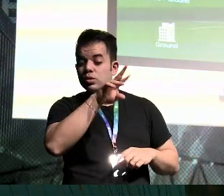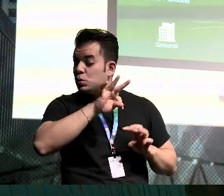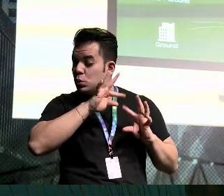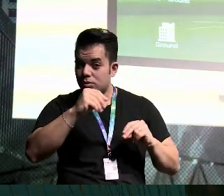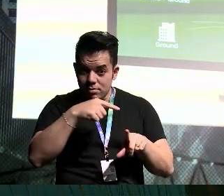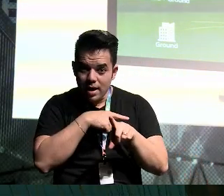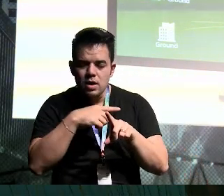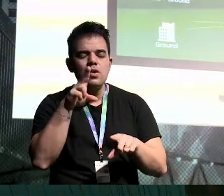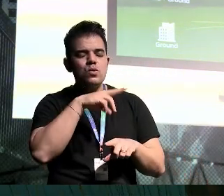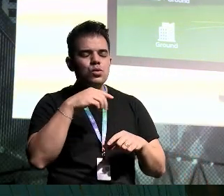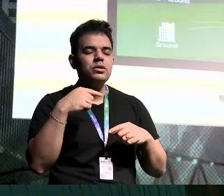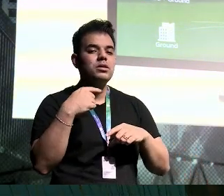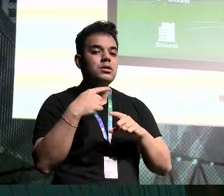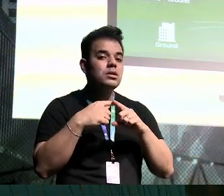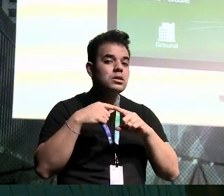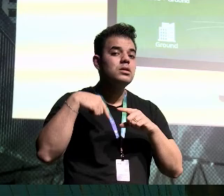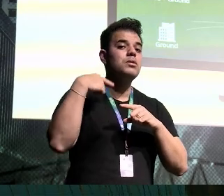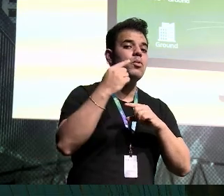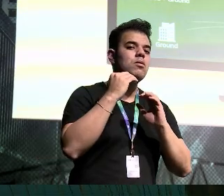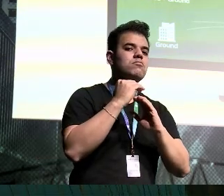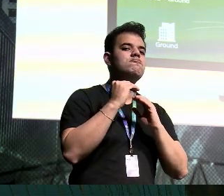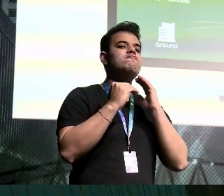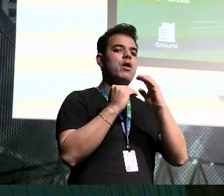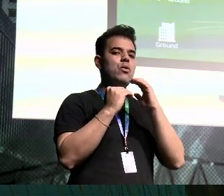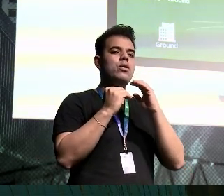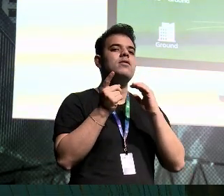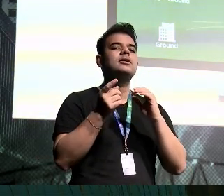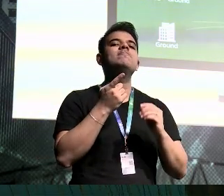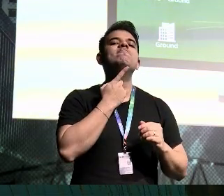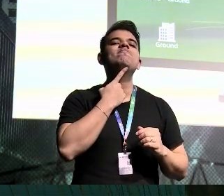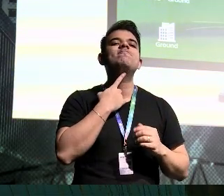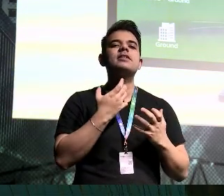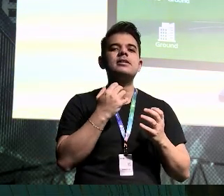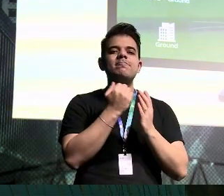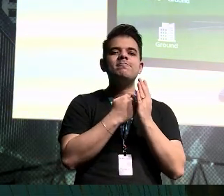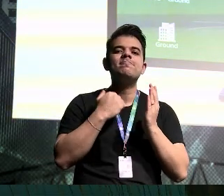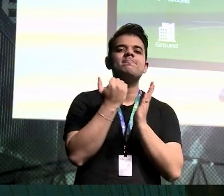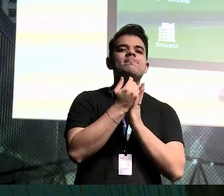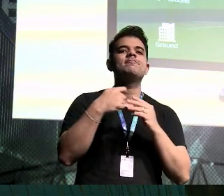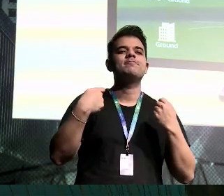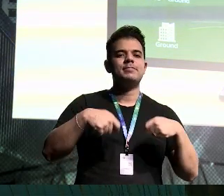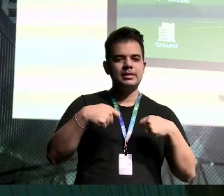e você dá o próximo passo quando você sentir necessidade de que aquele passo é necessário.